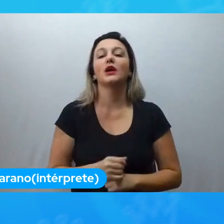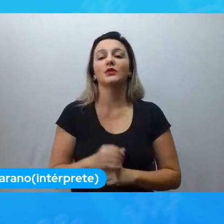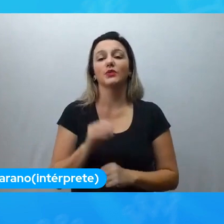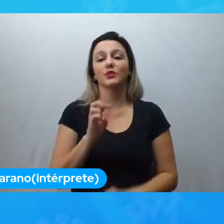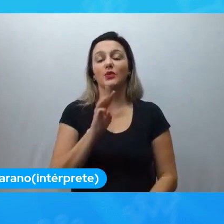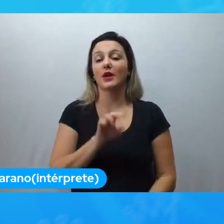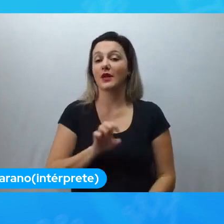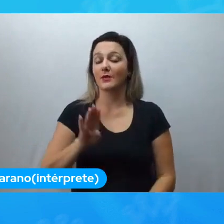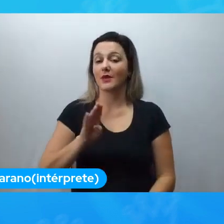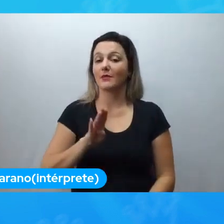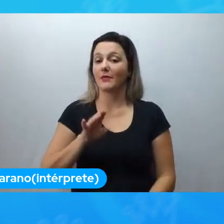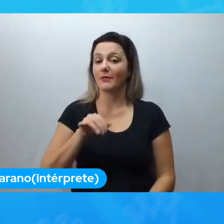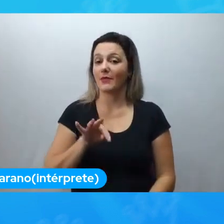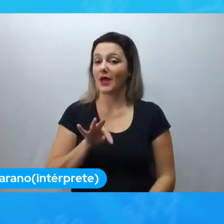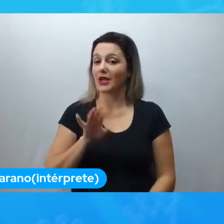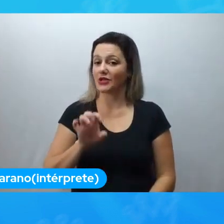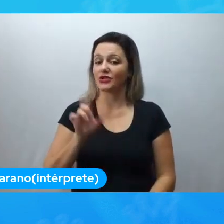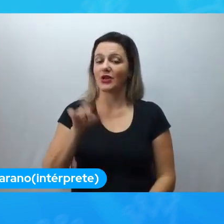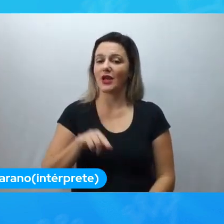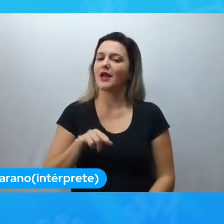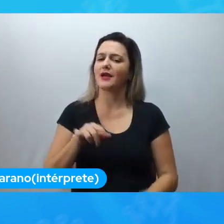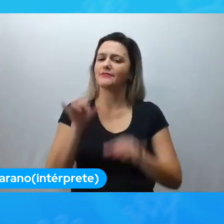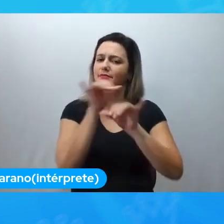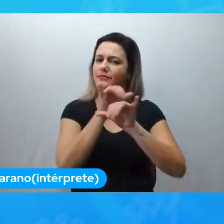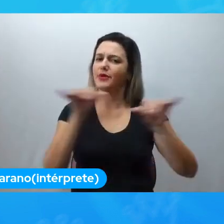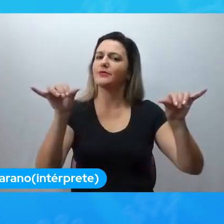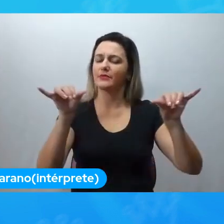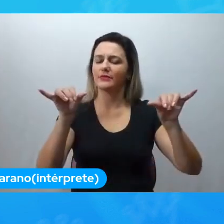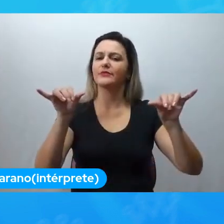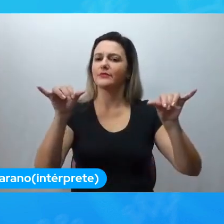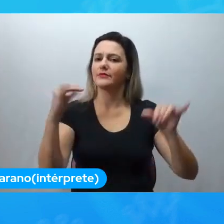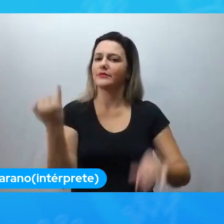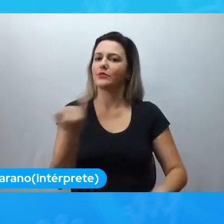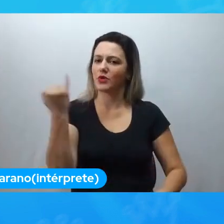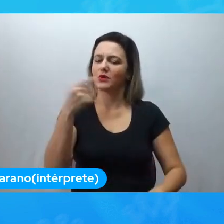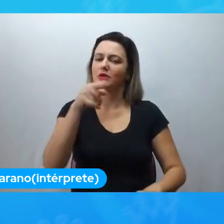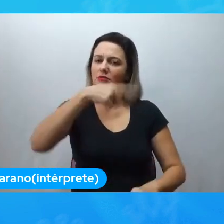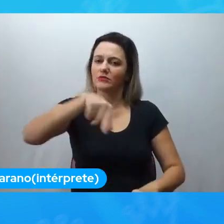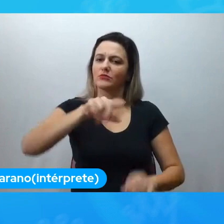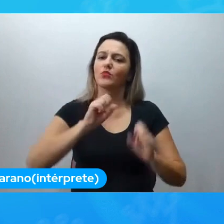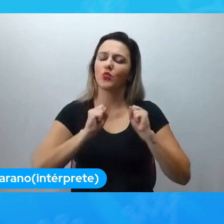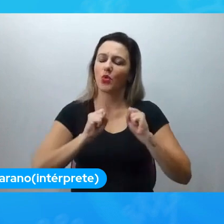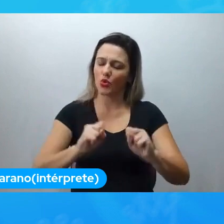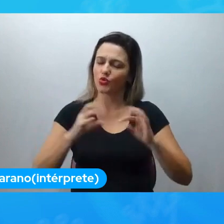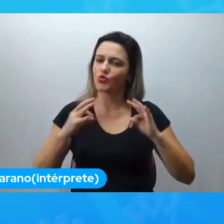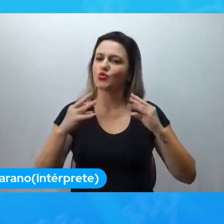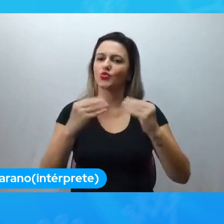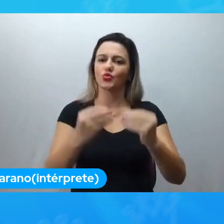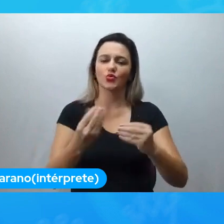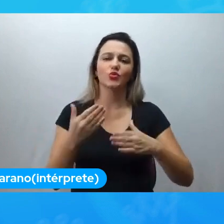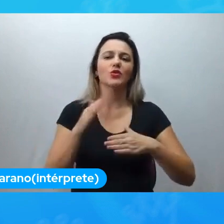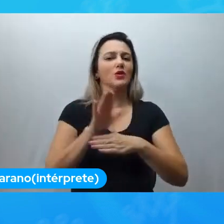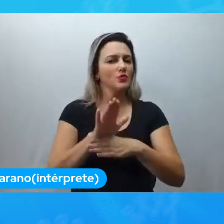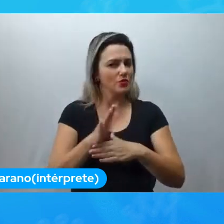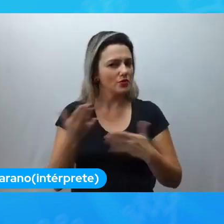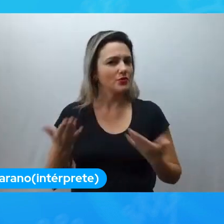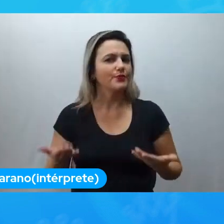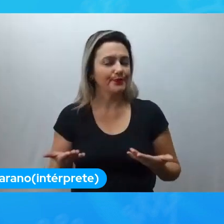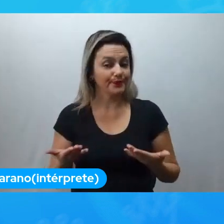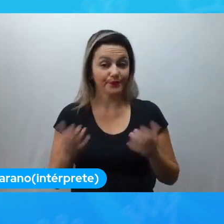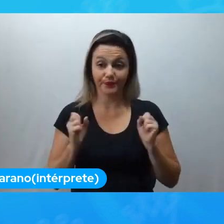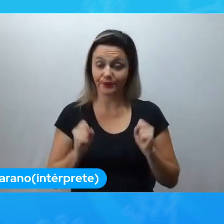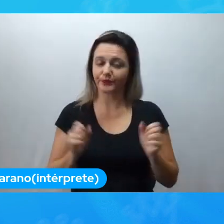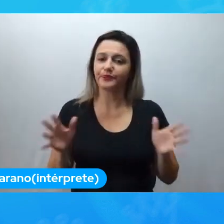E é uma campanha muito importante, gente, que todo mundo pode contribuir. Quem puder, eu tô fazendo aí um